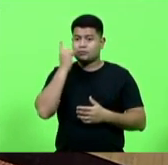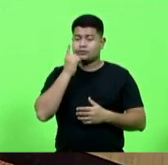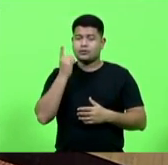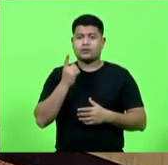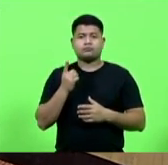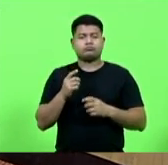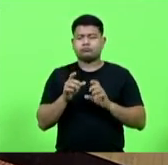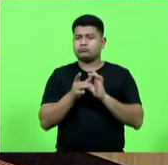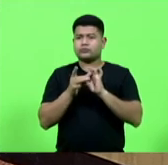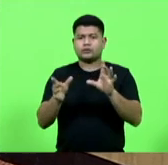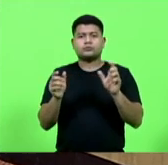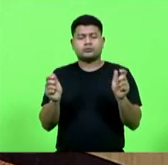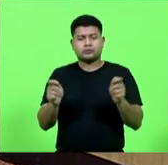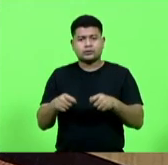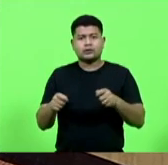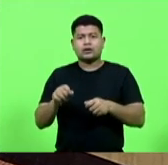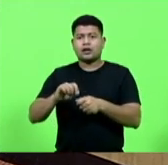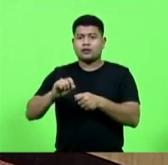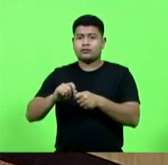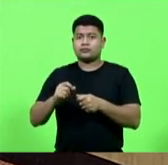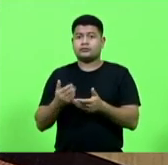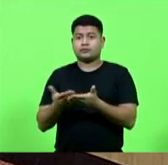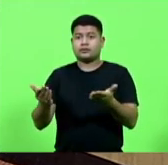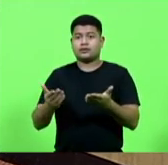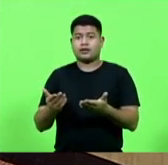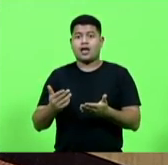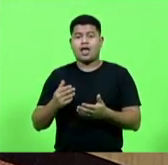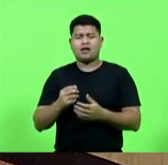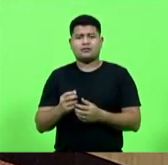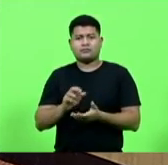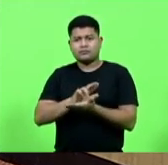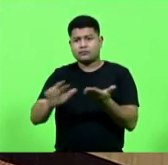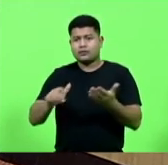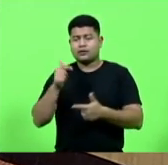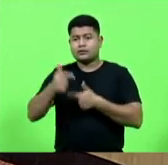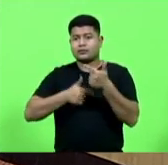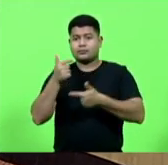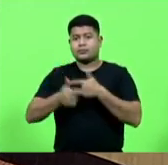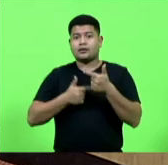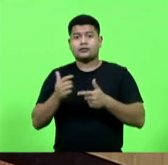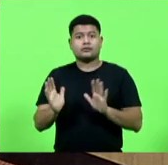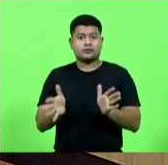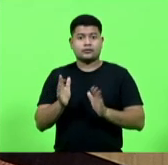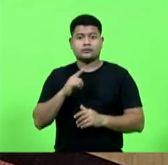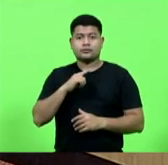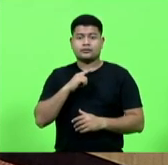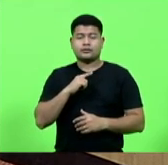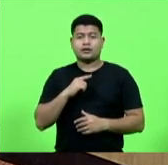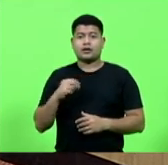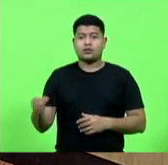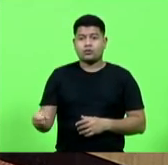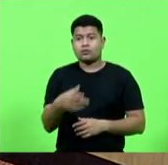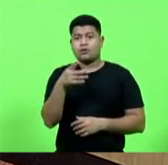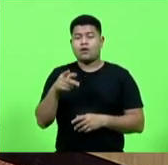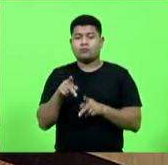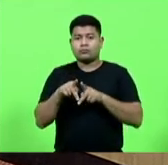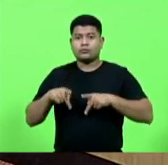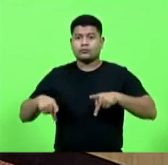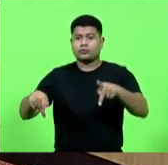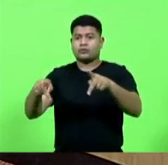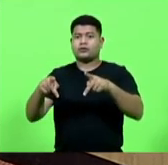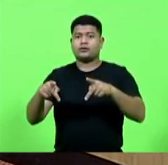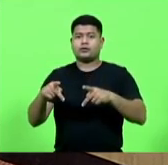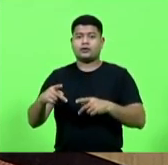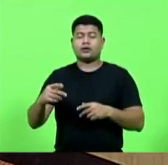de todas as atribuições serem mera repetição de trabalhos que já são realizados, esta seria uma nova Procuradoria Geral, uma nova